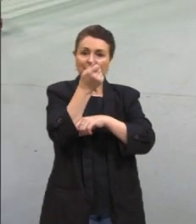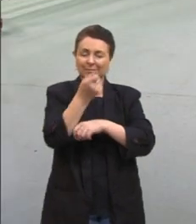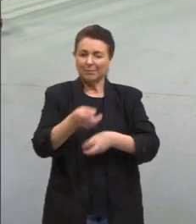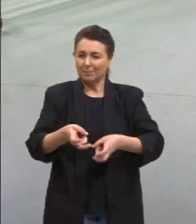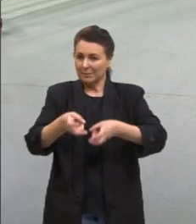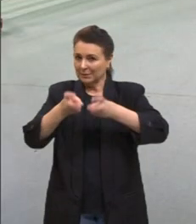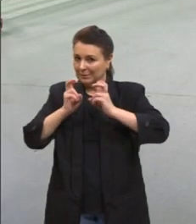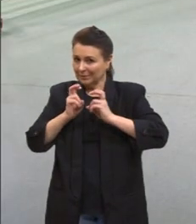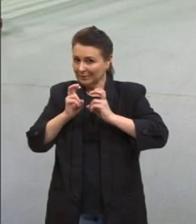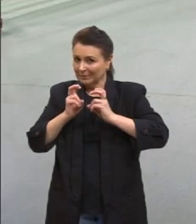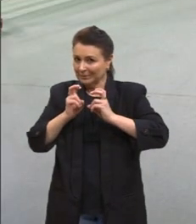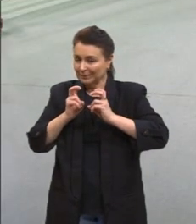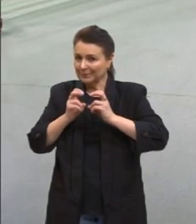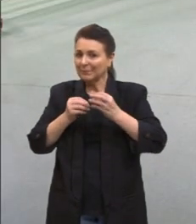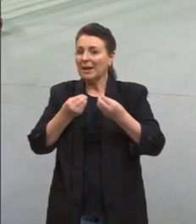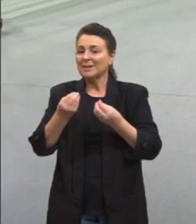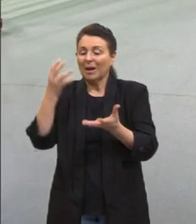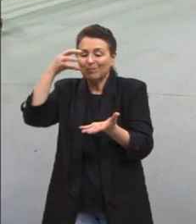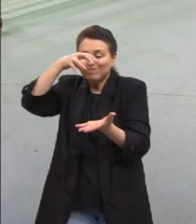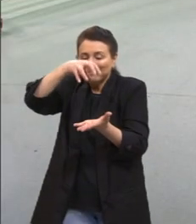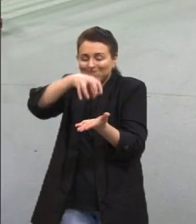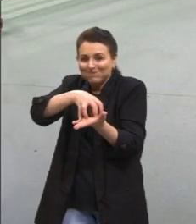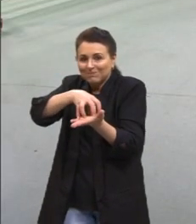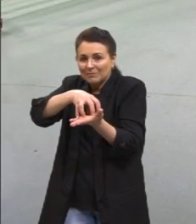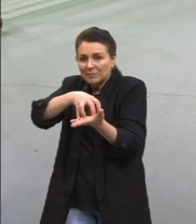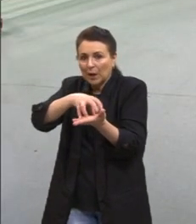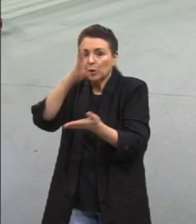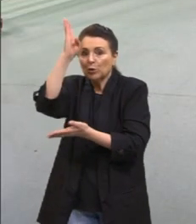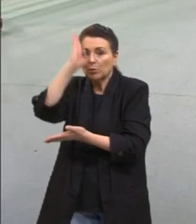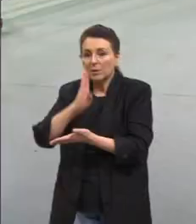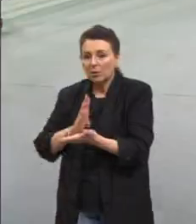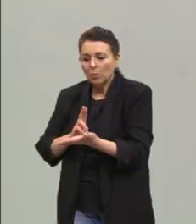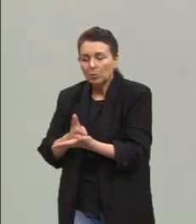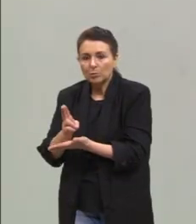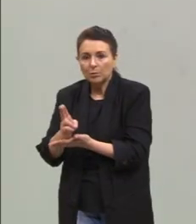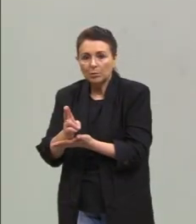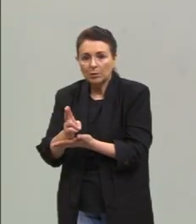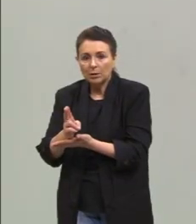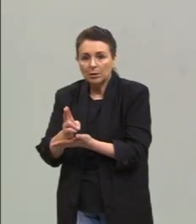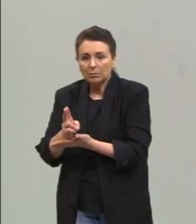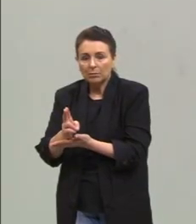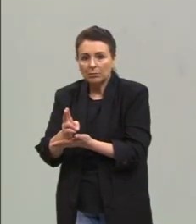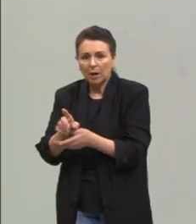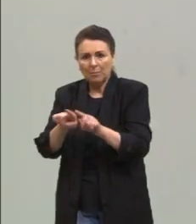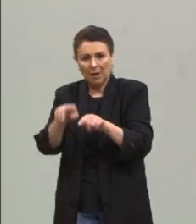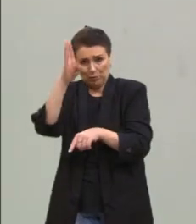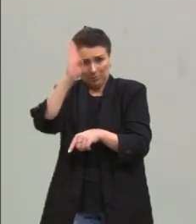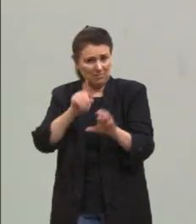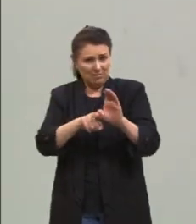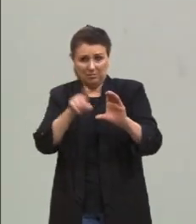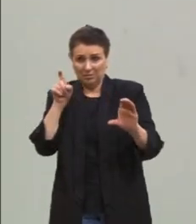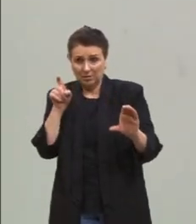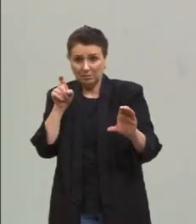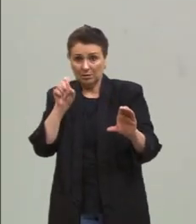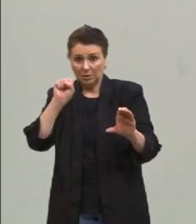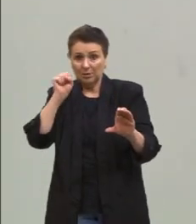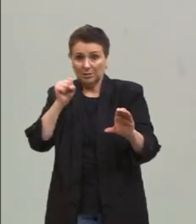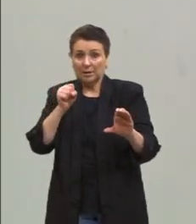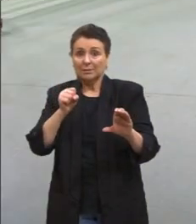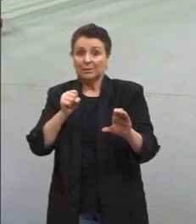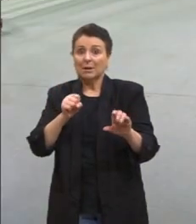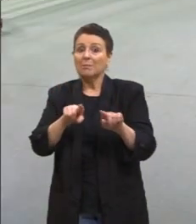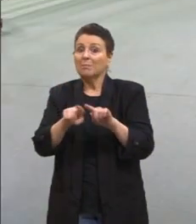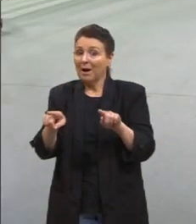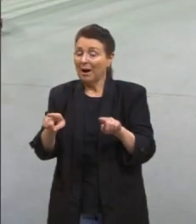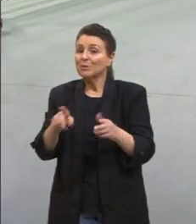que essa colonialidade do Brasil segue mesmo depois que a gente deixou de ser propriamente uma colônia. Acho que isso é